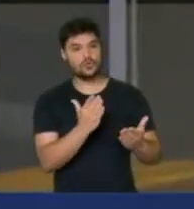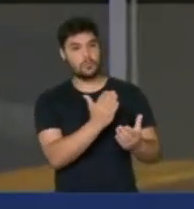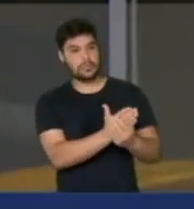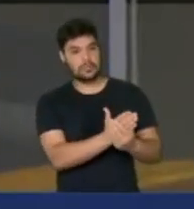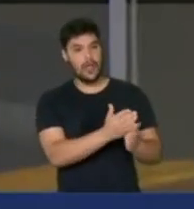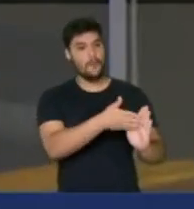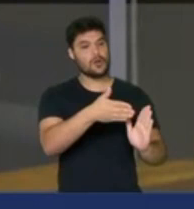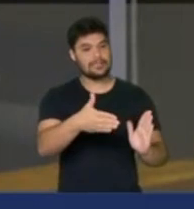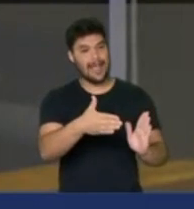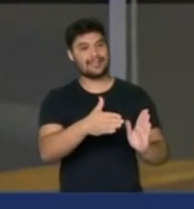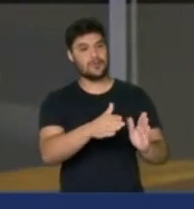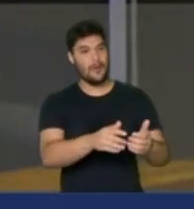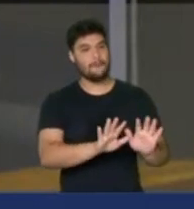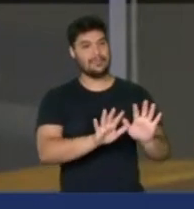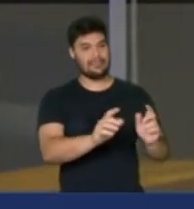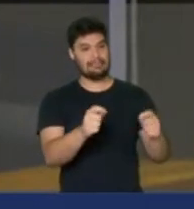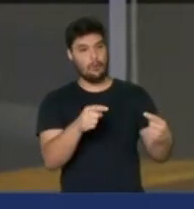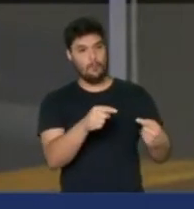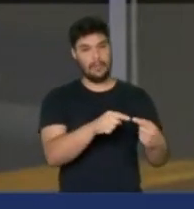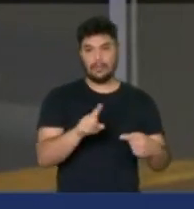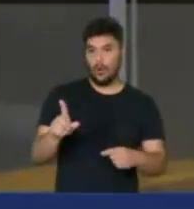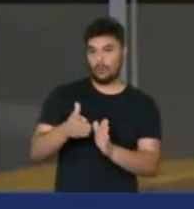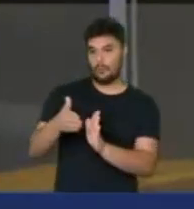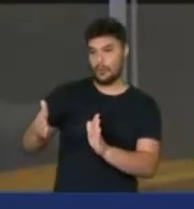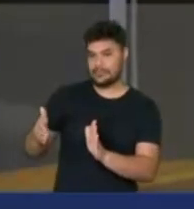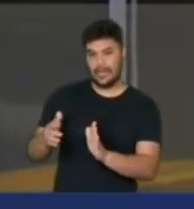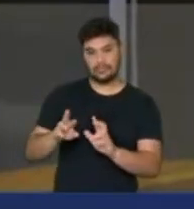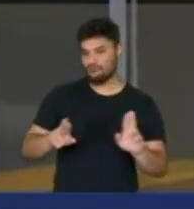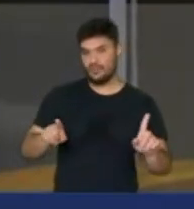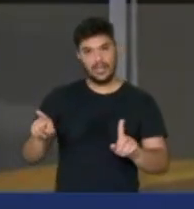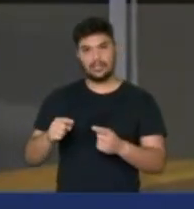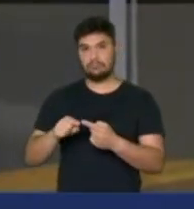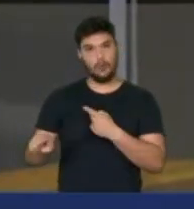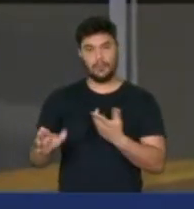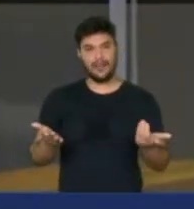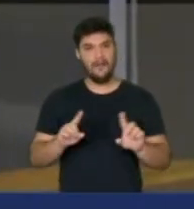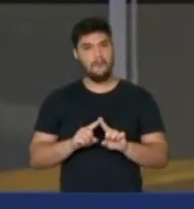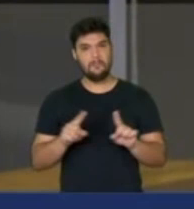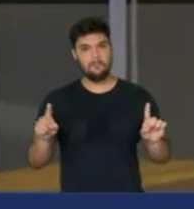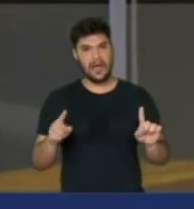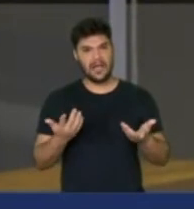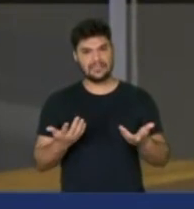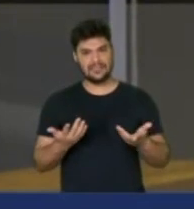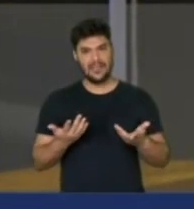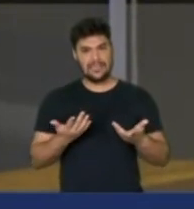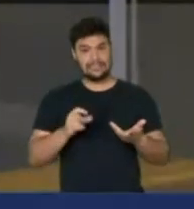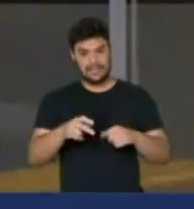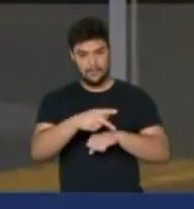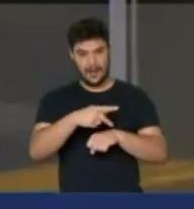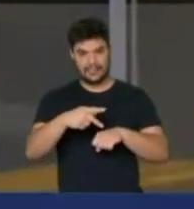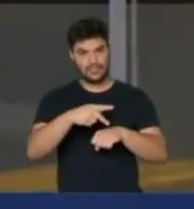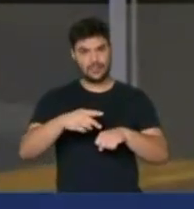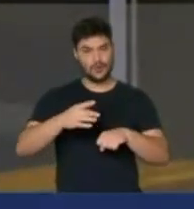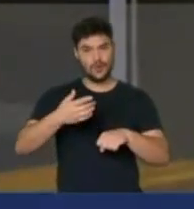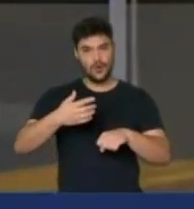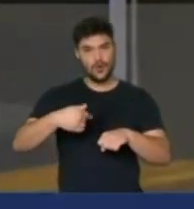outros, a menos que o Brasil já não seja um Estado de direito. Faz